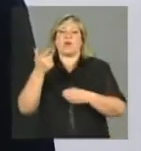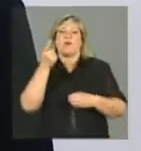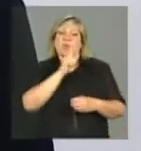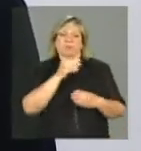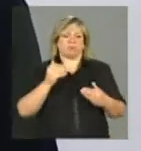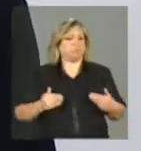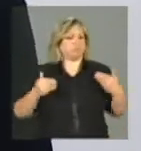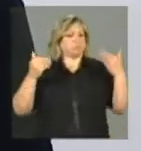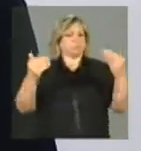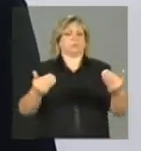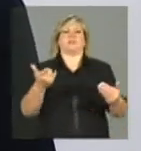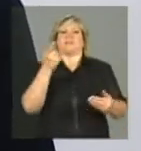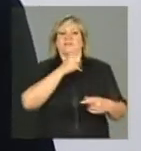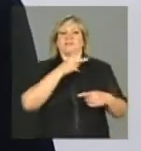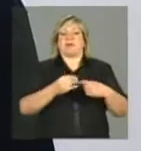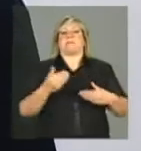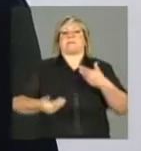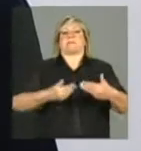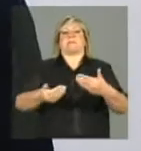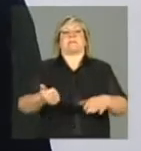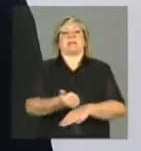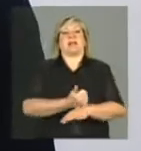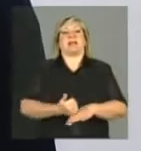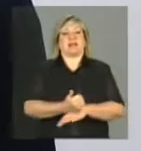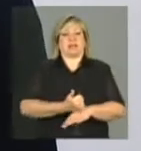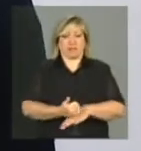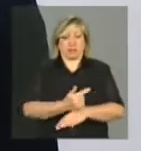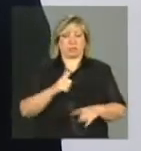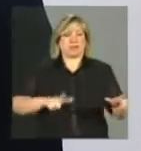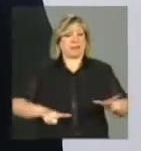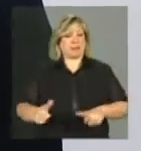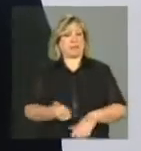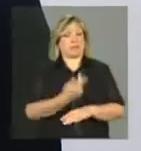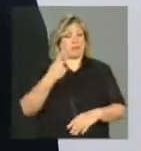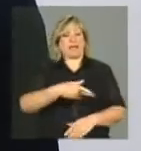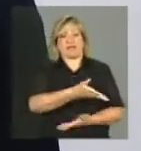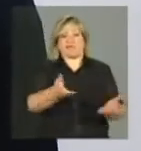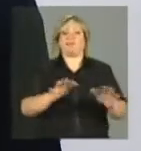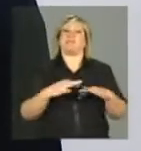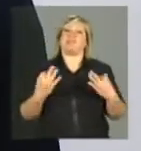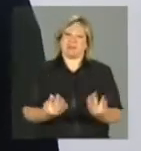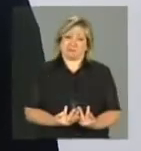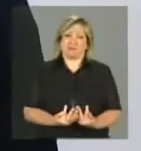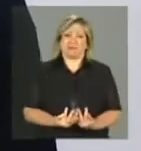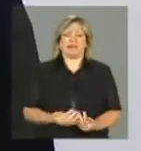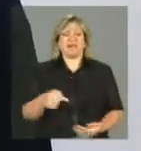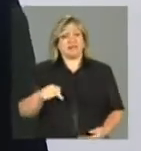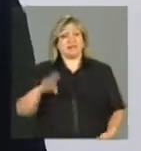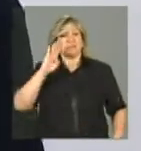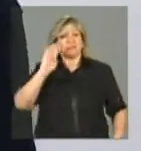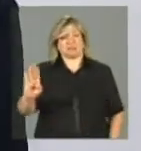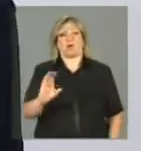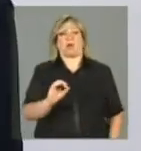na frente, vencer, conseguir ter uma resposta melhor e uma ação melhor para essas famílias. Que acho que é o principal objetivo, é que essas famílias tenham